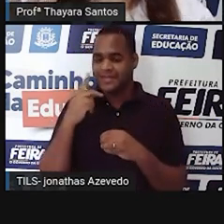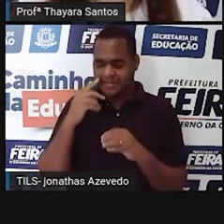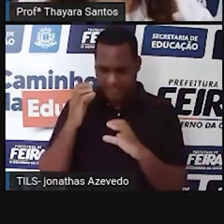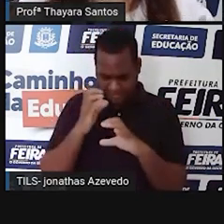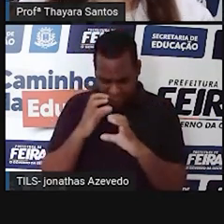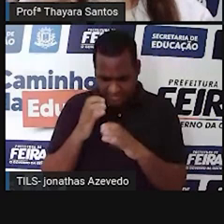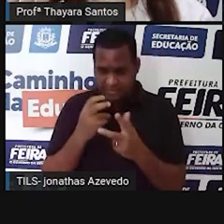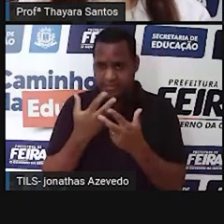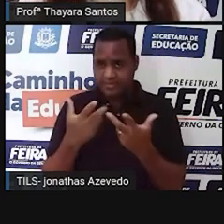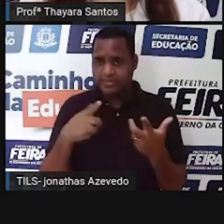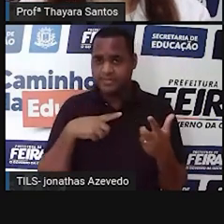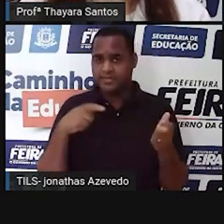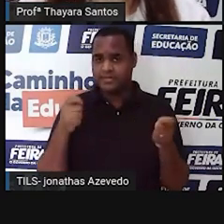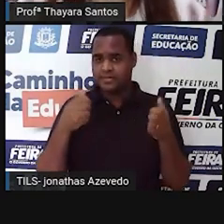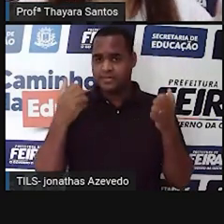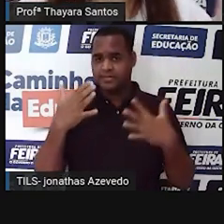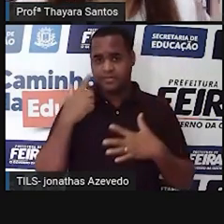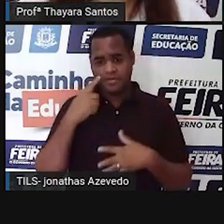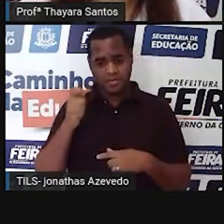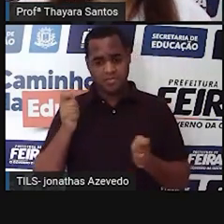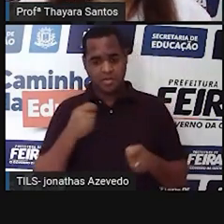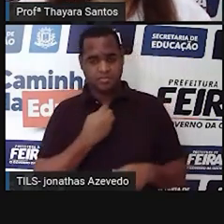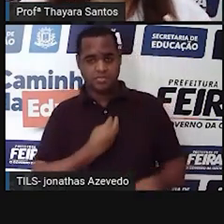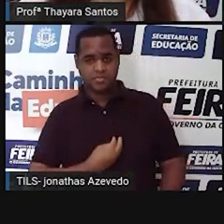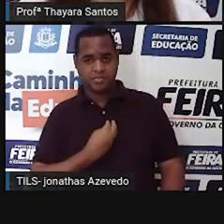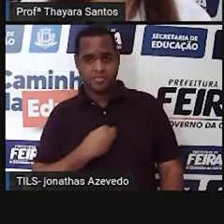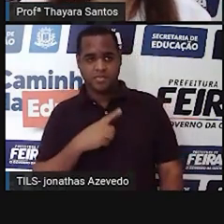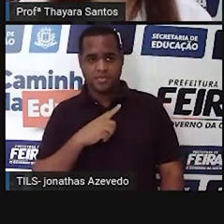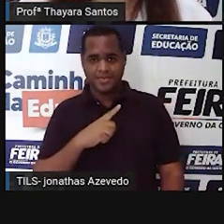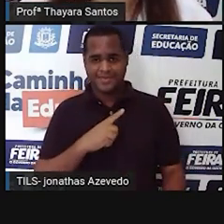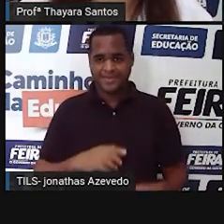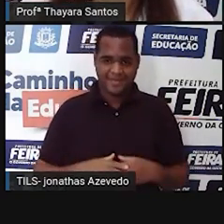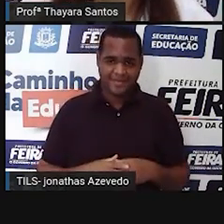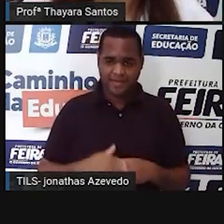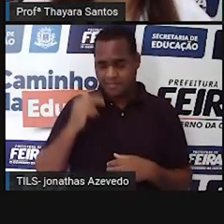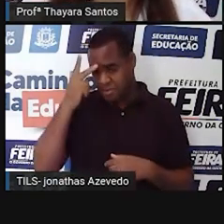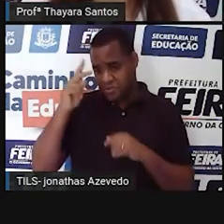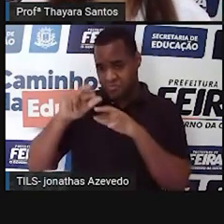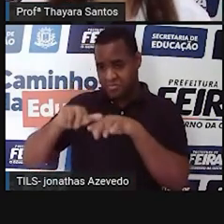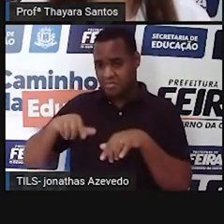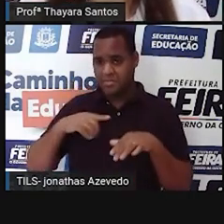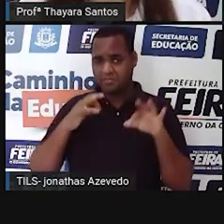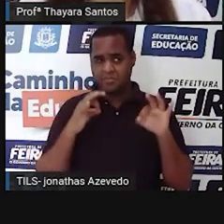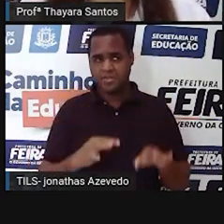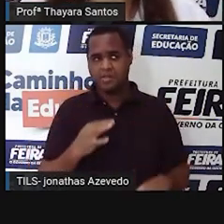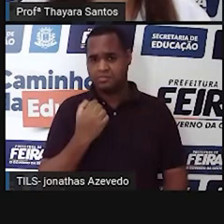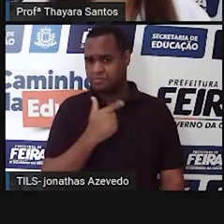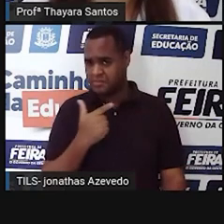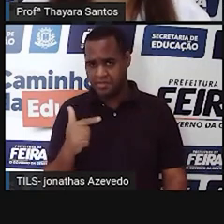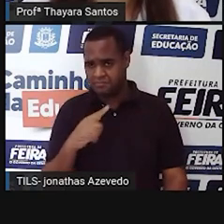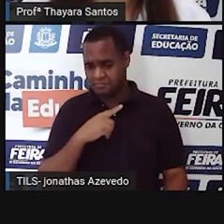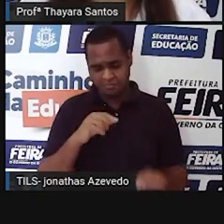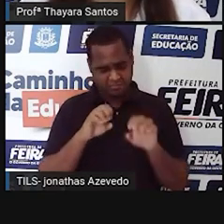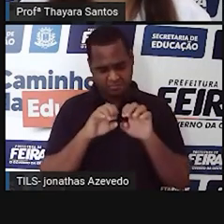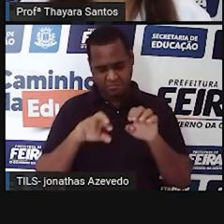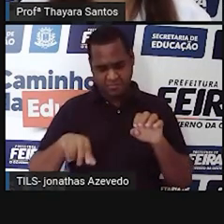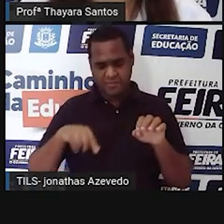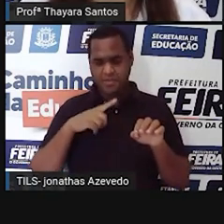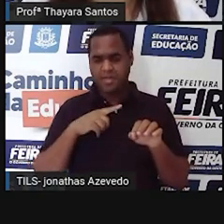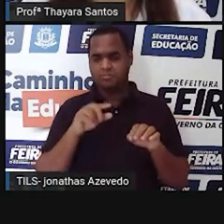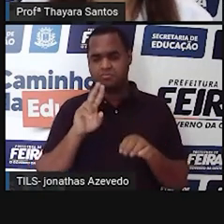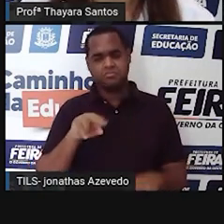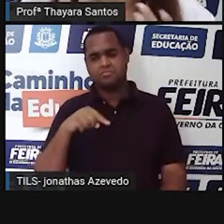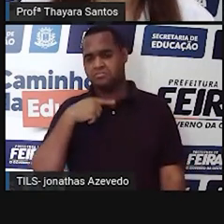pessoas imaginavam que poderia existir, mas ninguém tinha certeza que, de fato, eles existiam, porque não tinha nenhum instrumento que